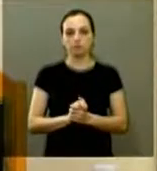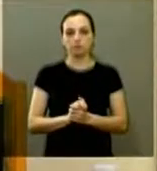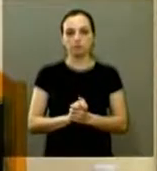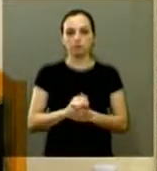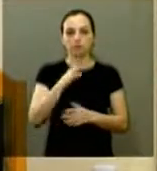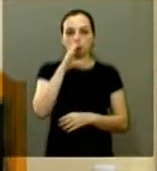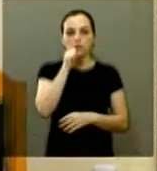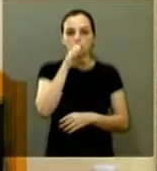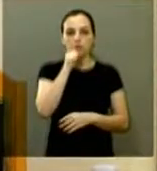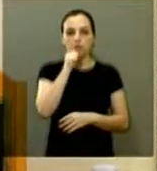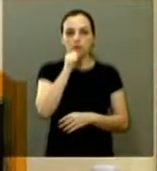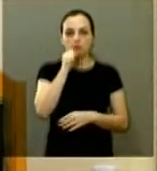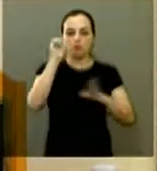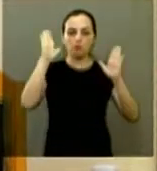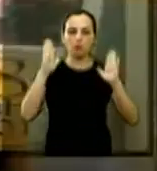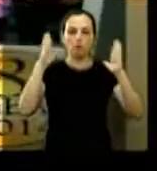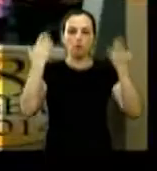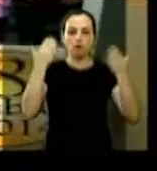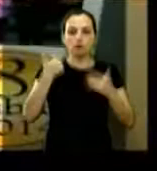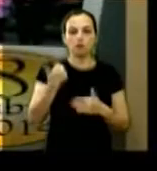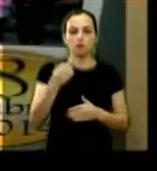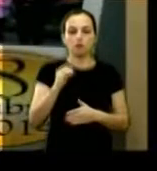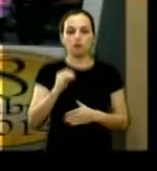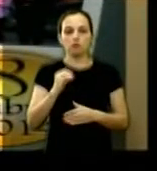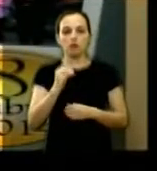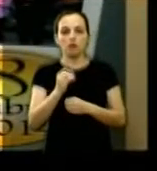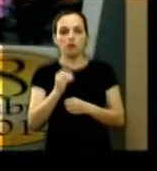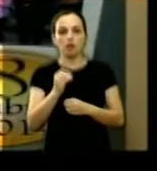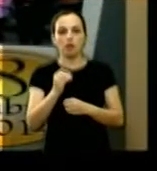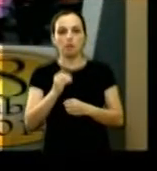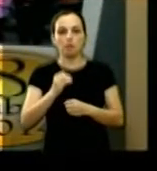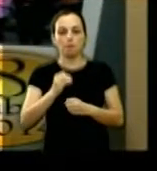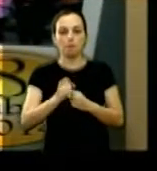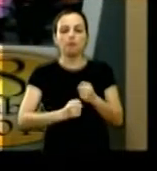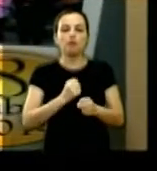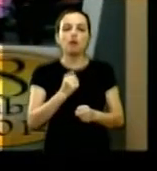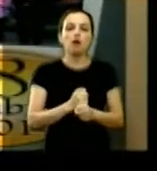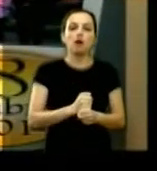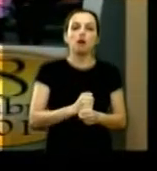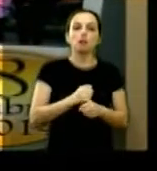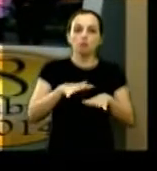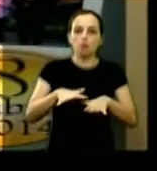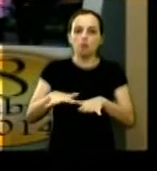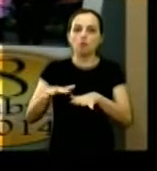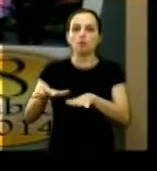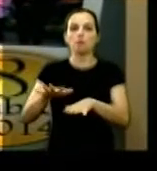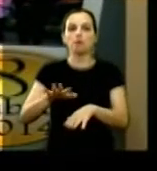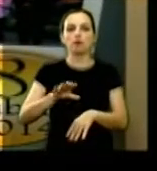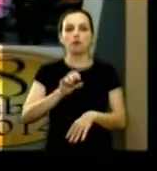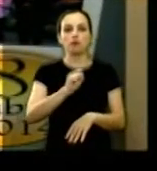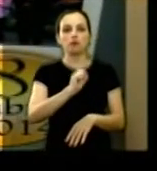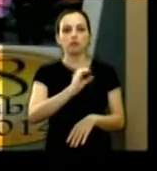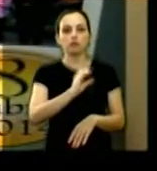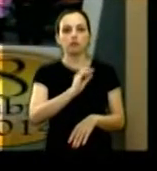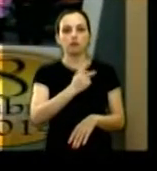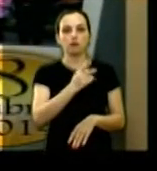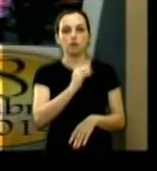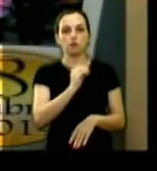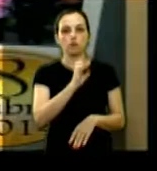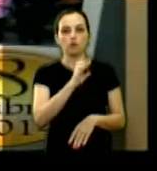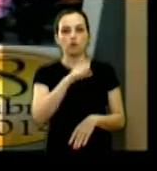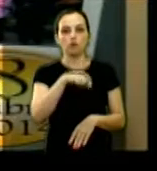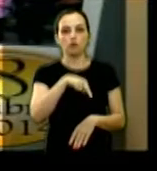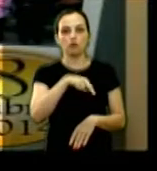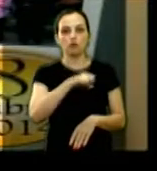sábado então foi comemorado o centenário do movimento apostórico de Schoenstatt às 15 horas teve uma missa campal o